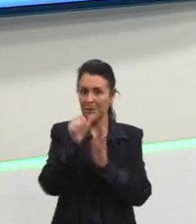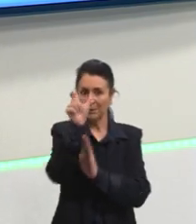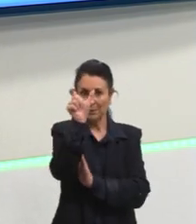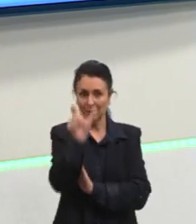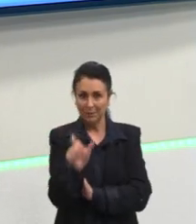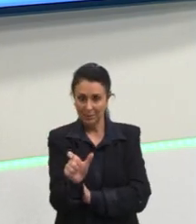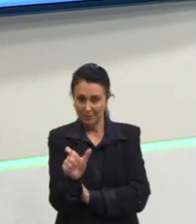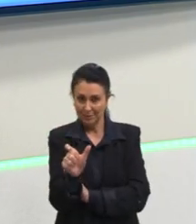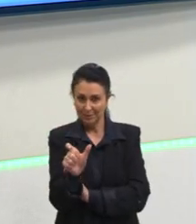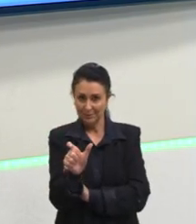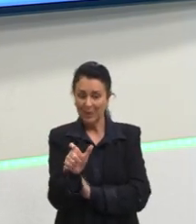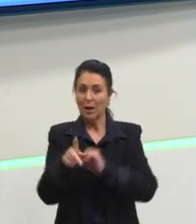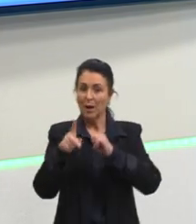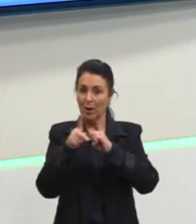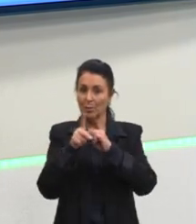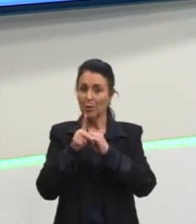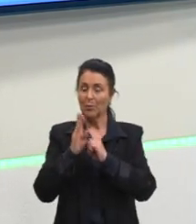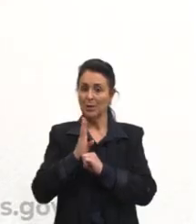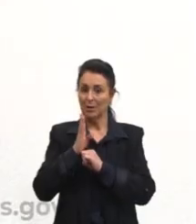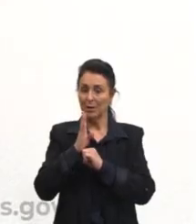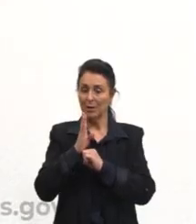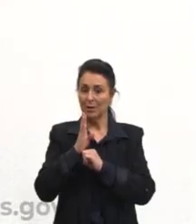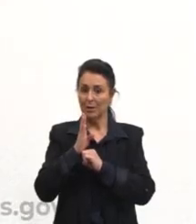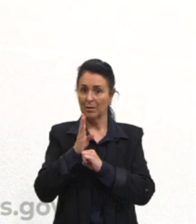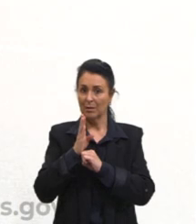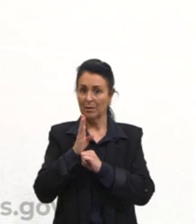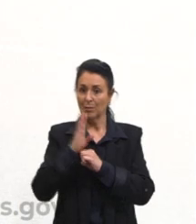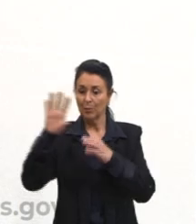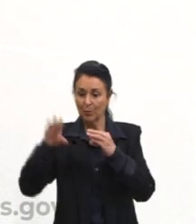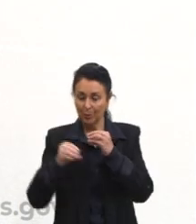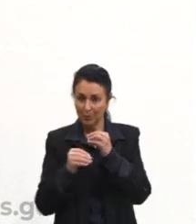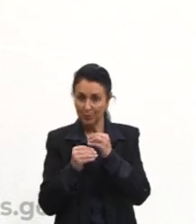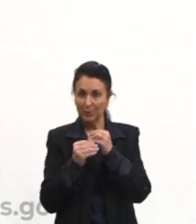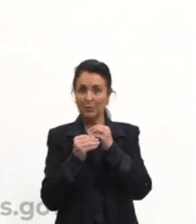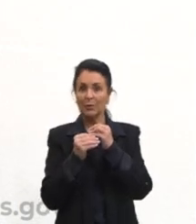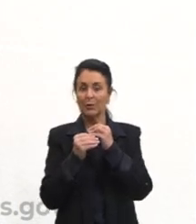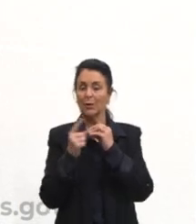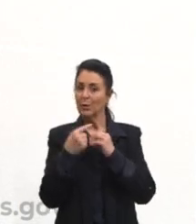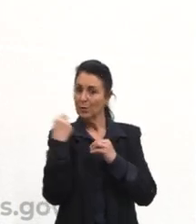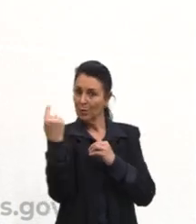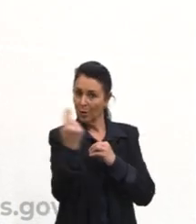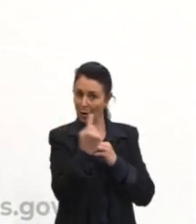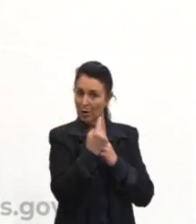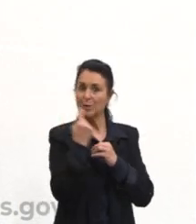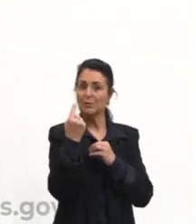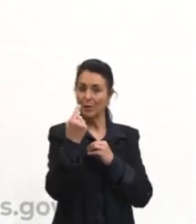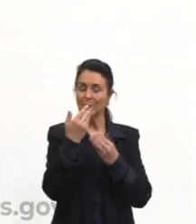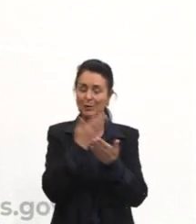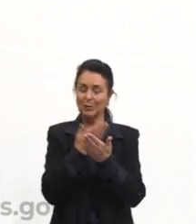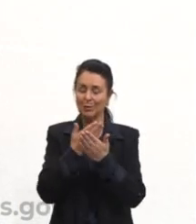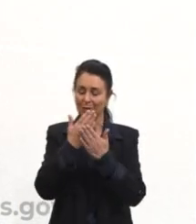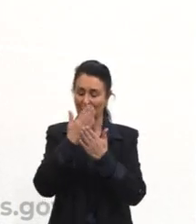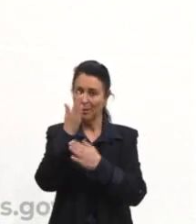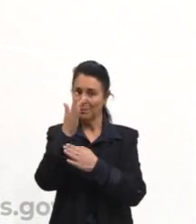Pronome de caso reto, pronome de complemento, que nós vamos trabalhar mais para frente.